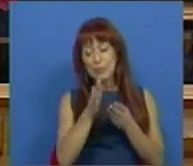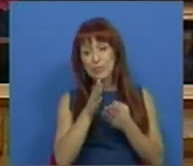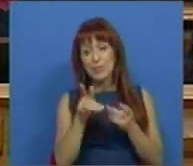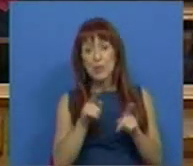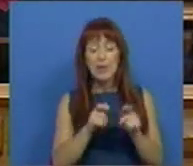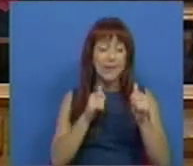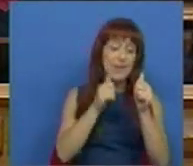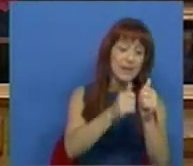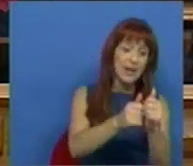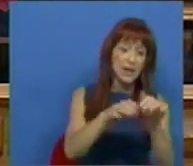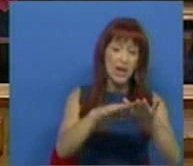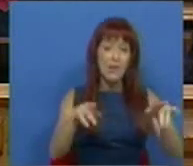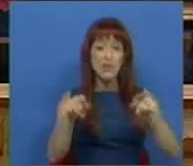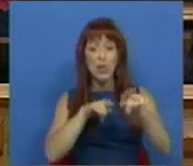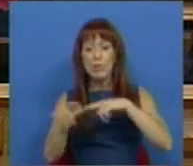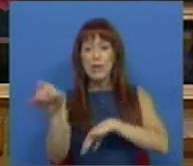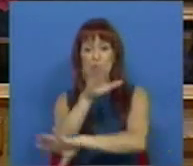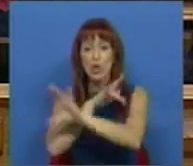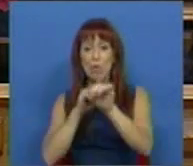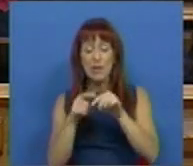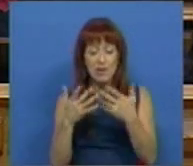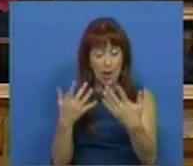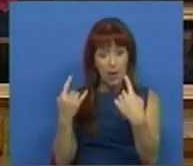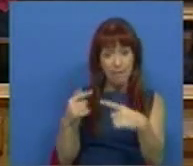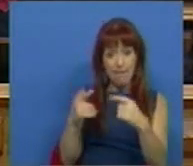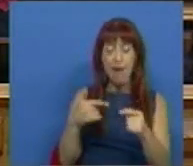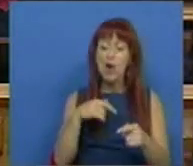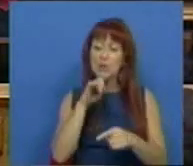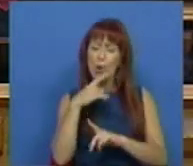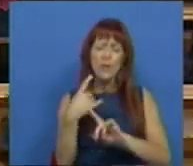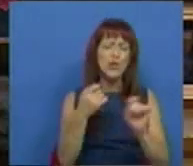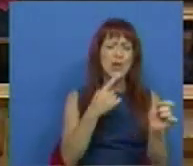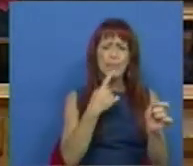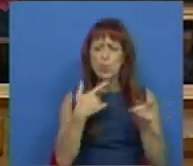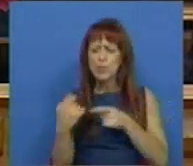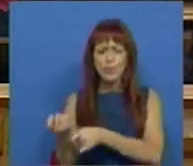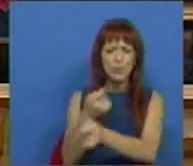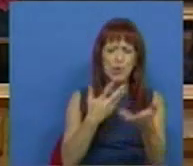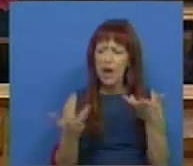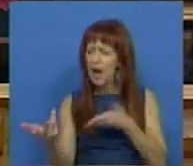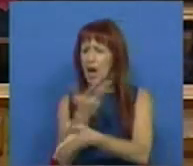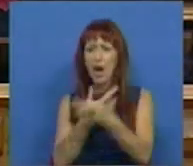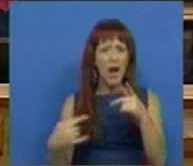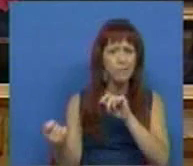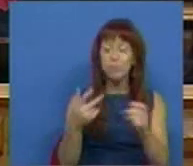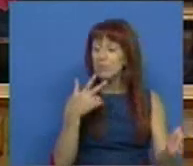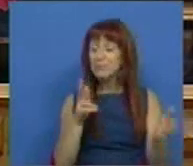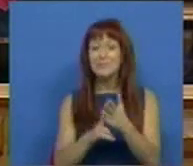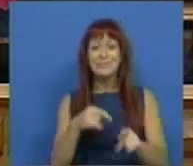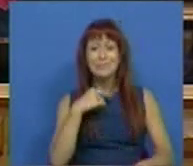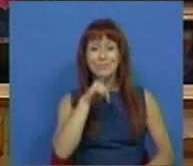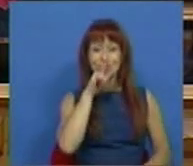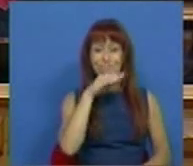que são seguidas ao nível da política europeia atual, nós até podemos discutir muito entre nós, mas na verdade temos que estar